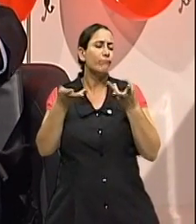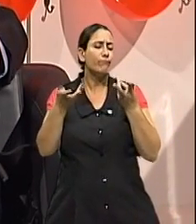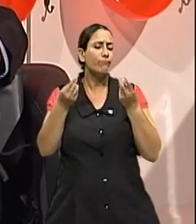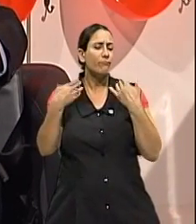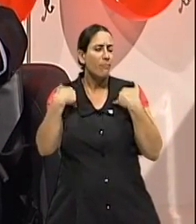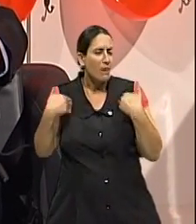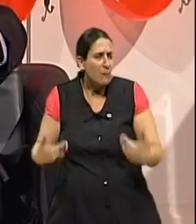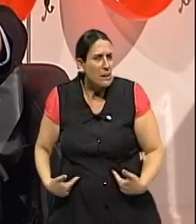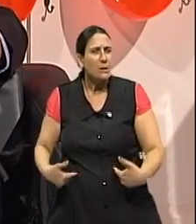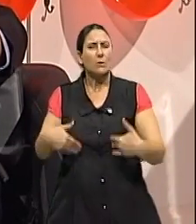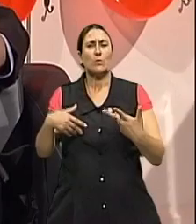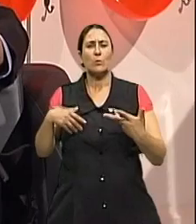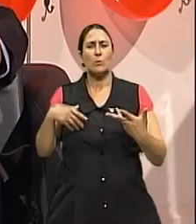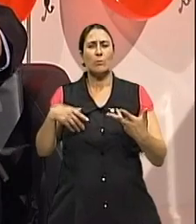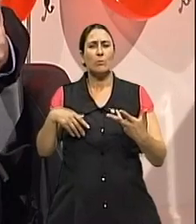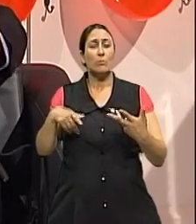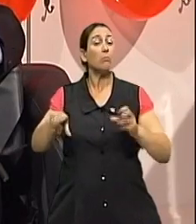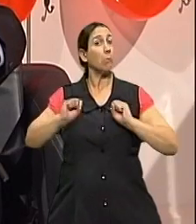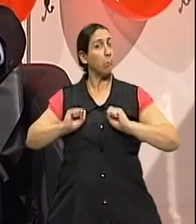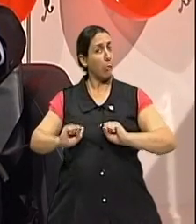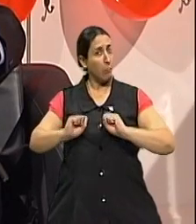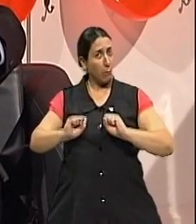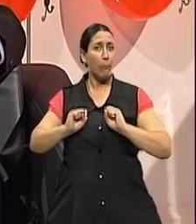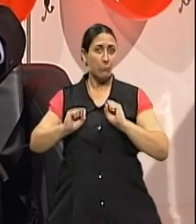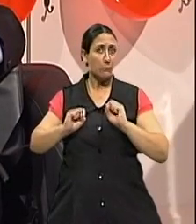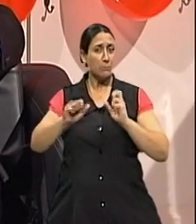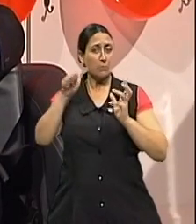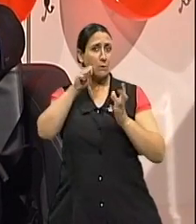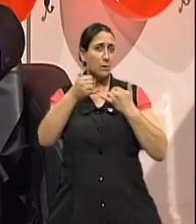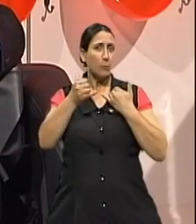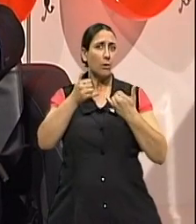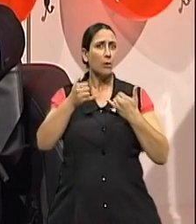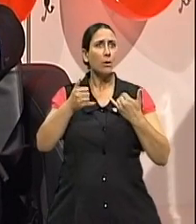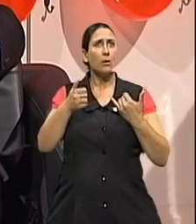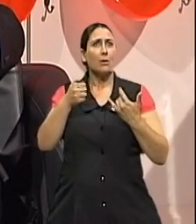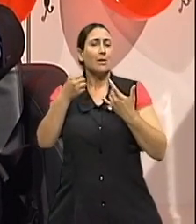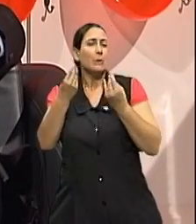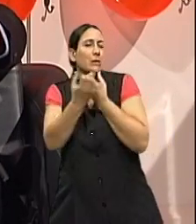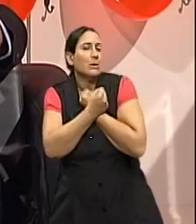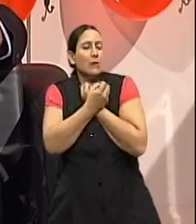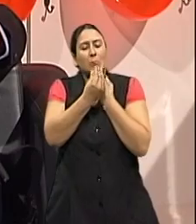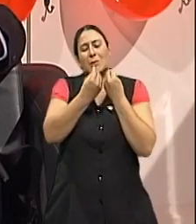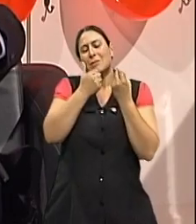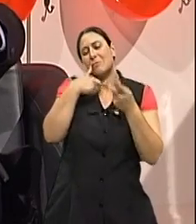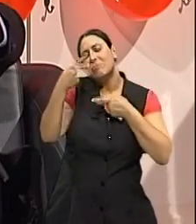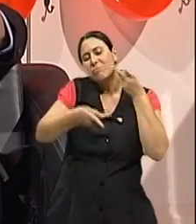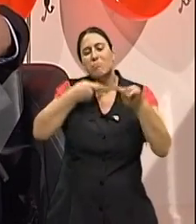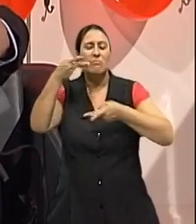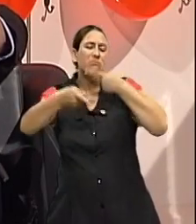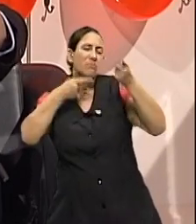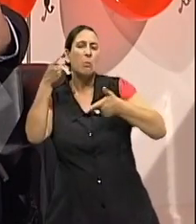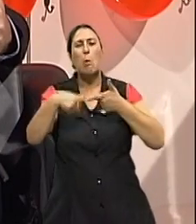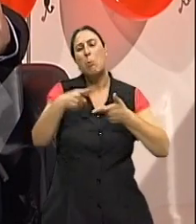a queixa dolorosa, ela pode ser um sinal de depressão. Ah, ok. A queixa, a